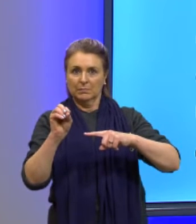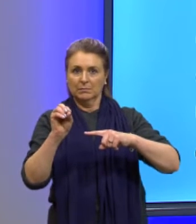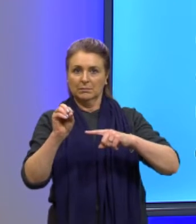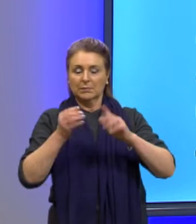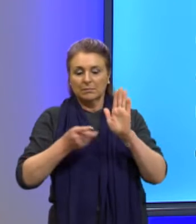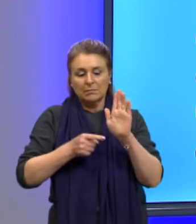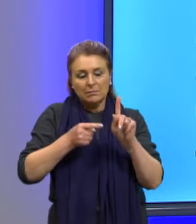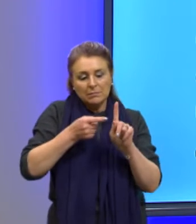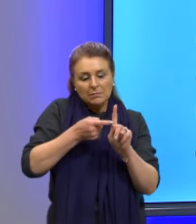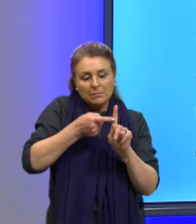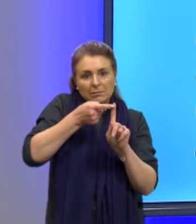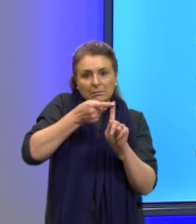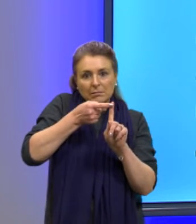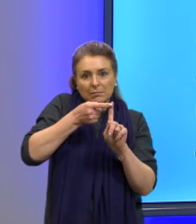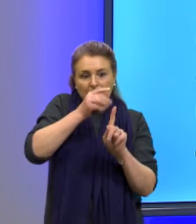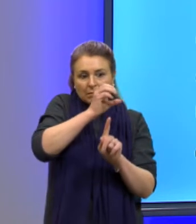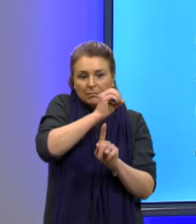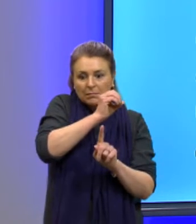estiver entre 0 e 100,